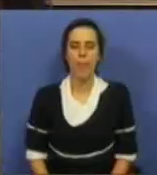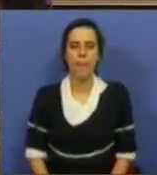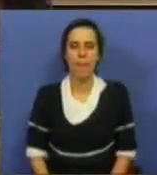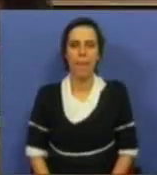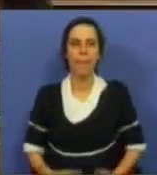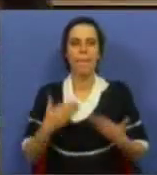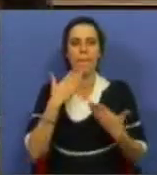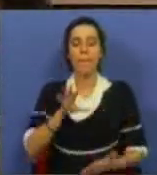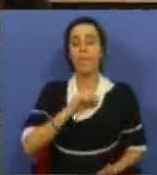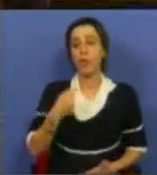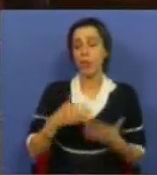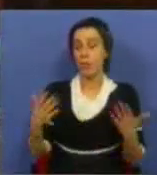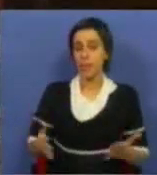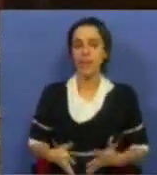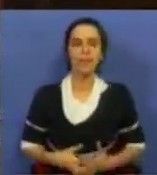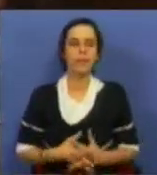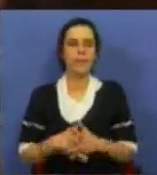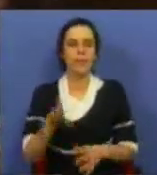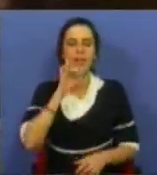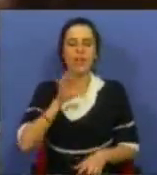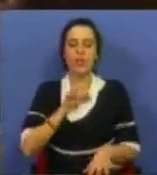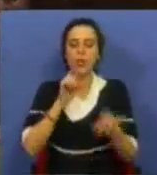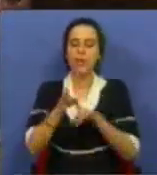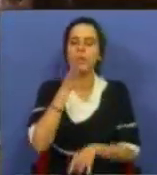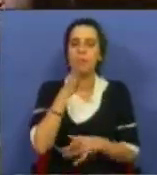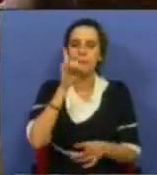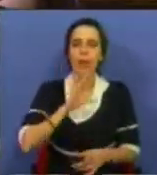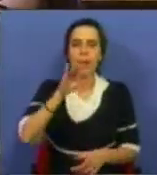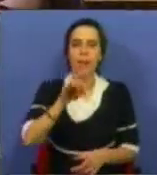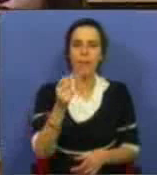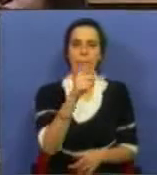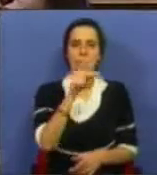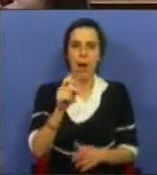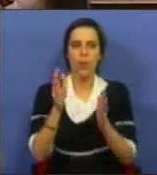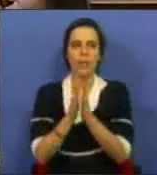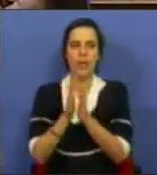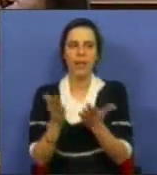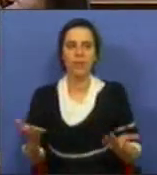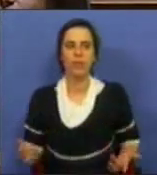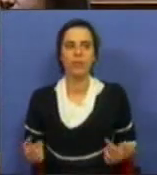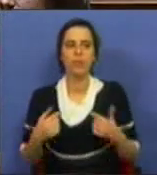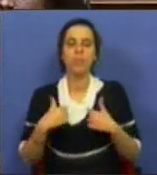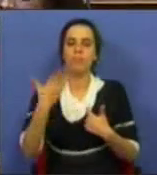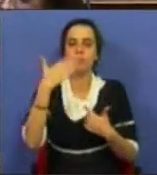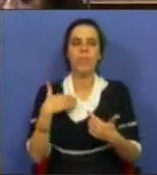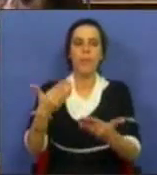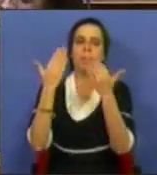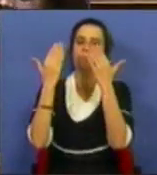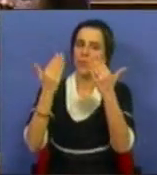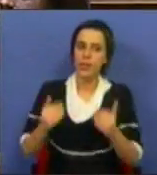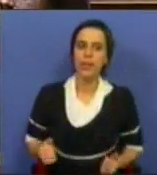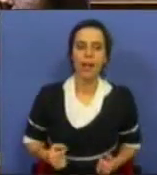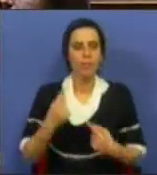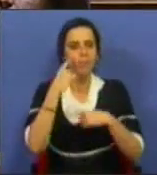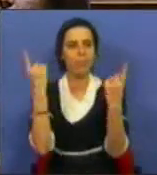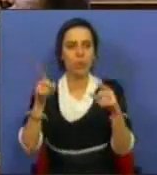Muito obrigado Sr. Presidente. Sra. Deputada Paula Santos, eu começaria por felicitá-la por